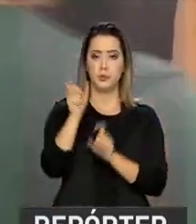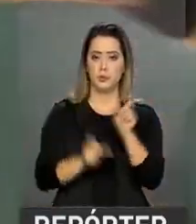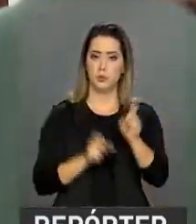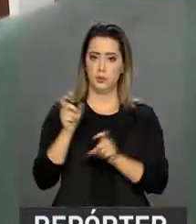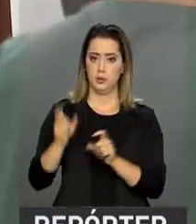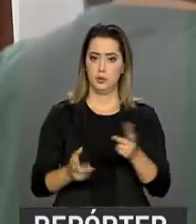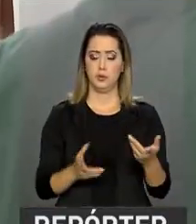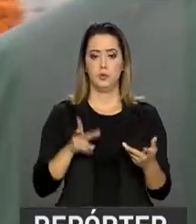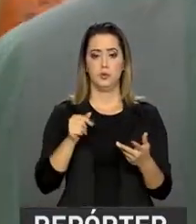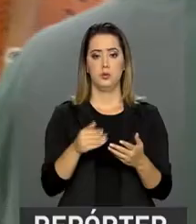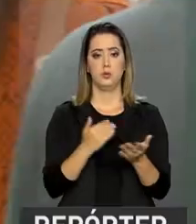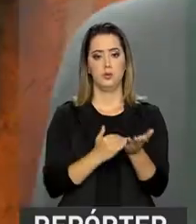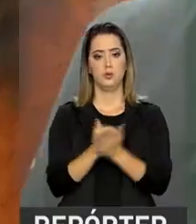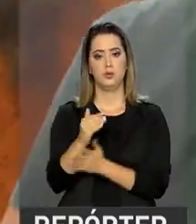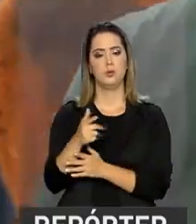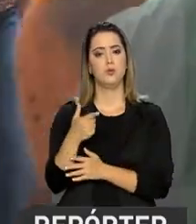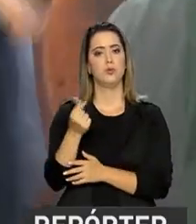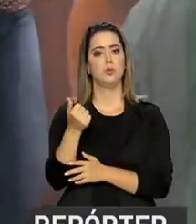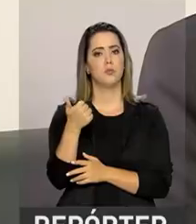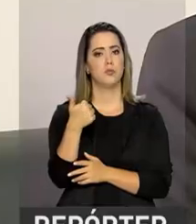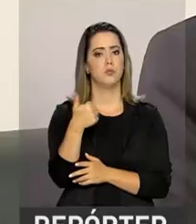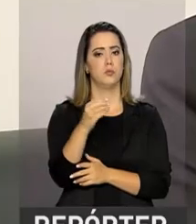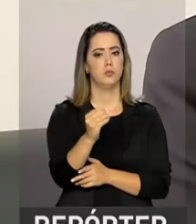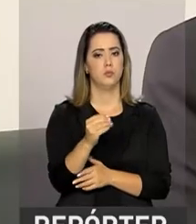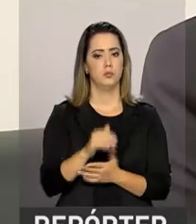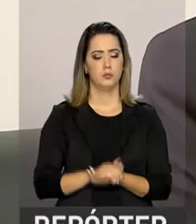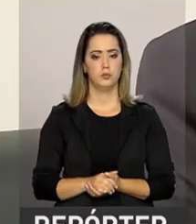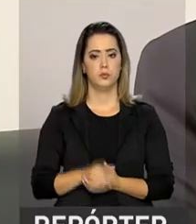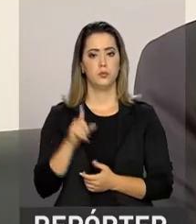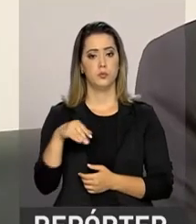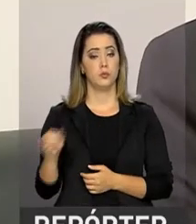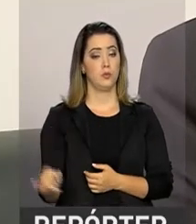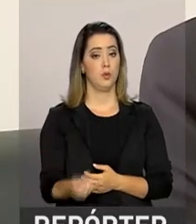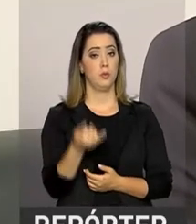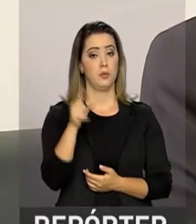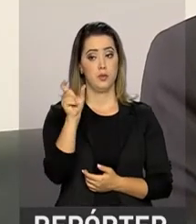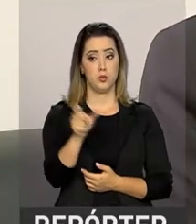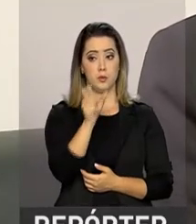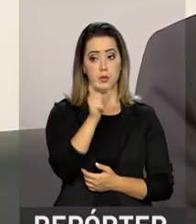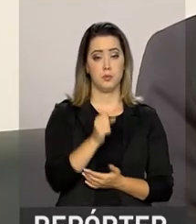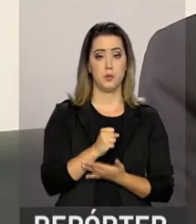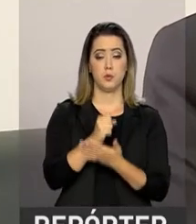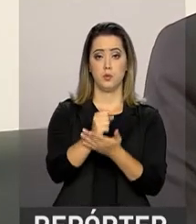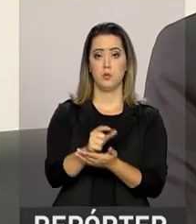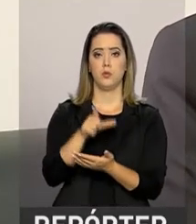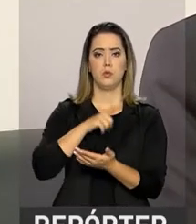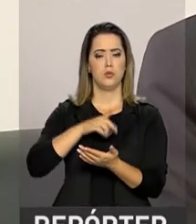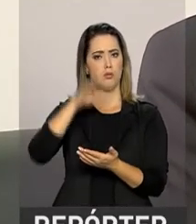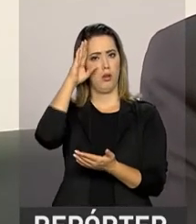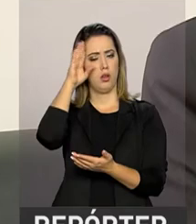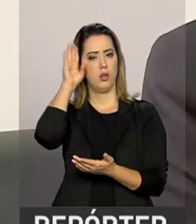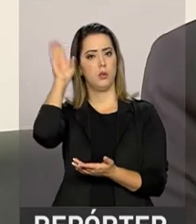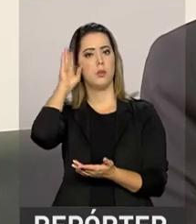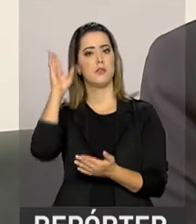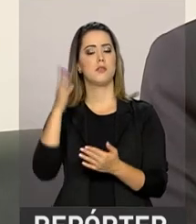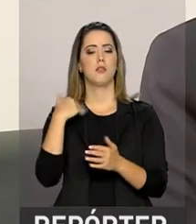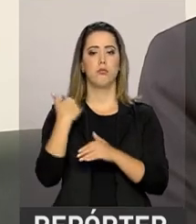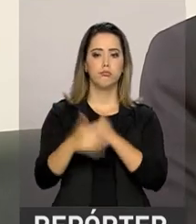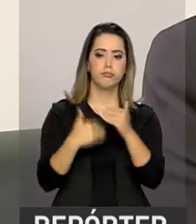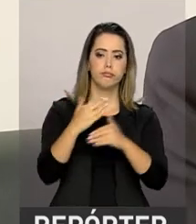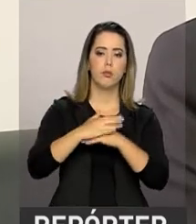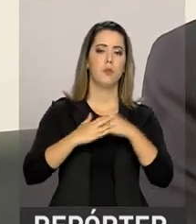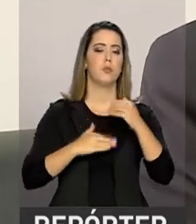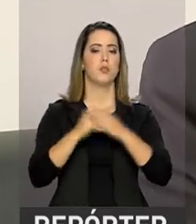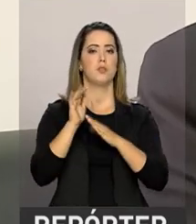estudantes desde 2010. É uma oportunidade para esses estudantes de ter uma carreira, de ter uma formação e